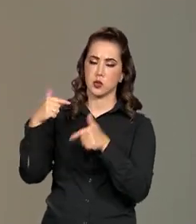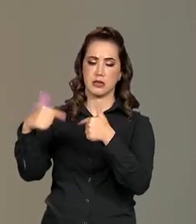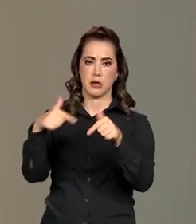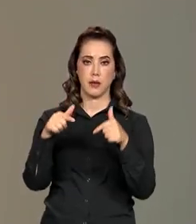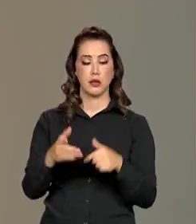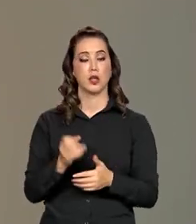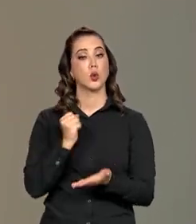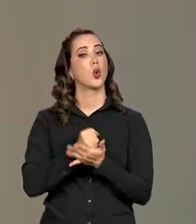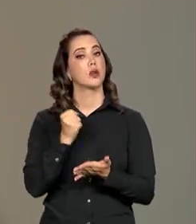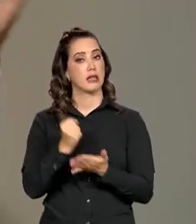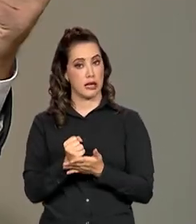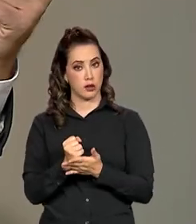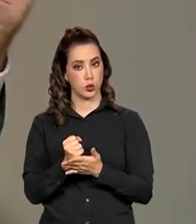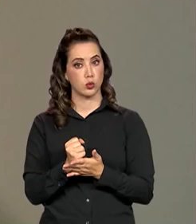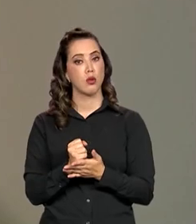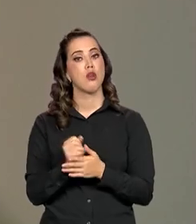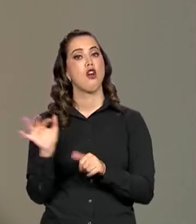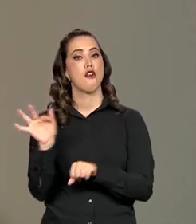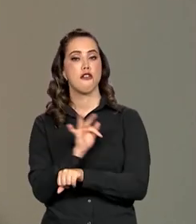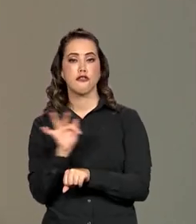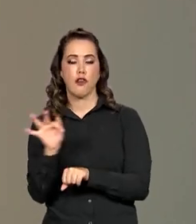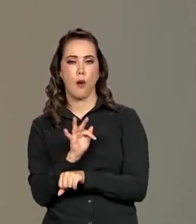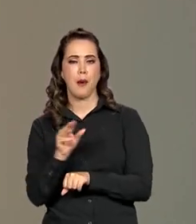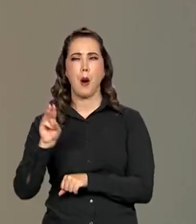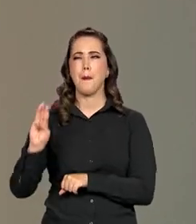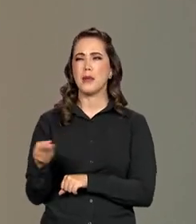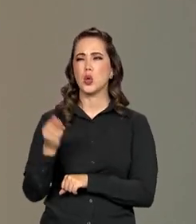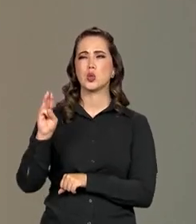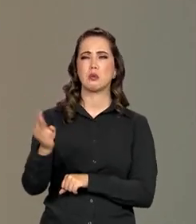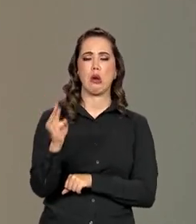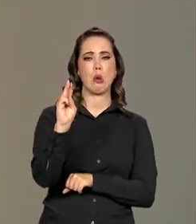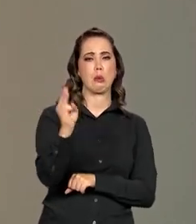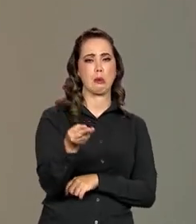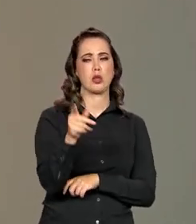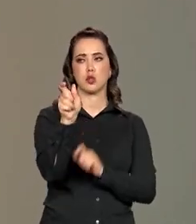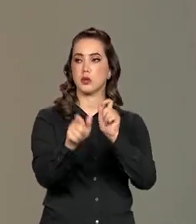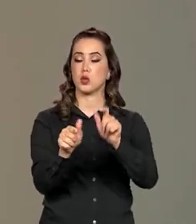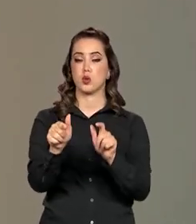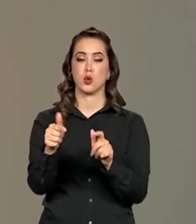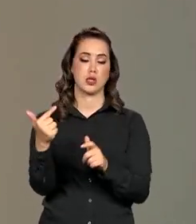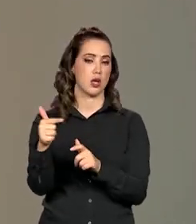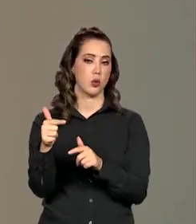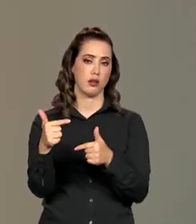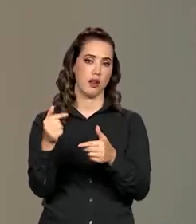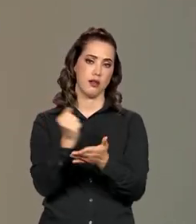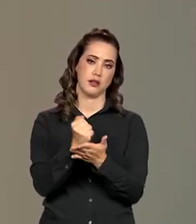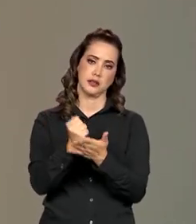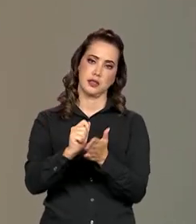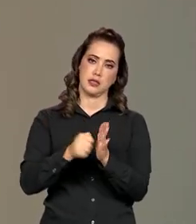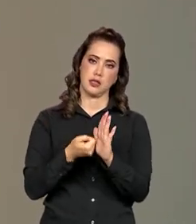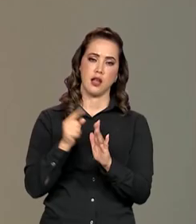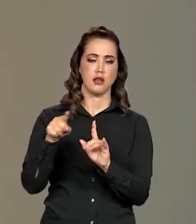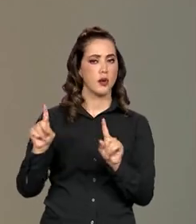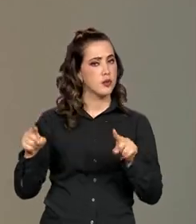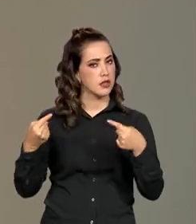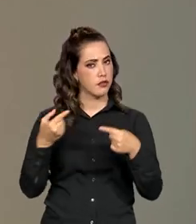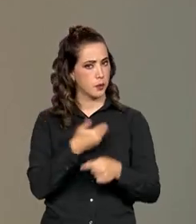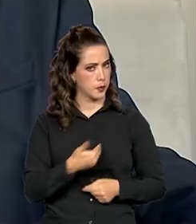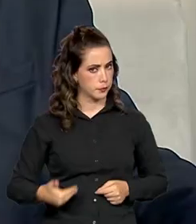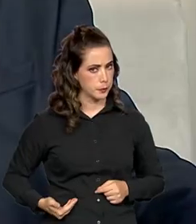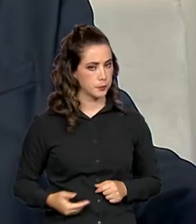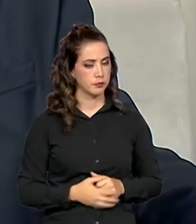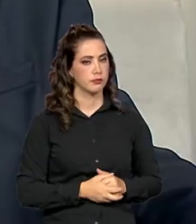formalizar milhões e milhões que estão no mercado de trabalho, mas não são formalizados? Continua sendo um desafio para o governo?